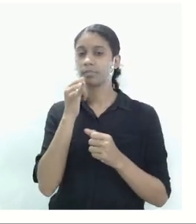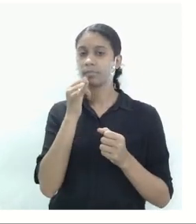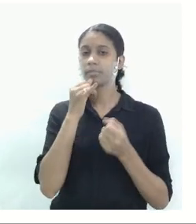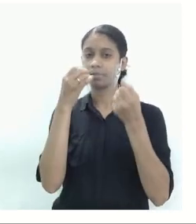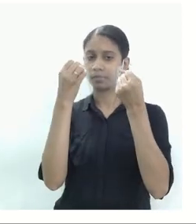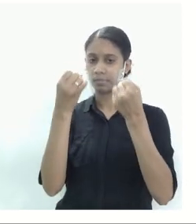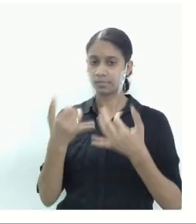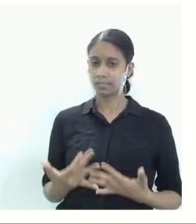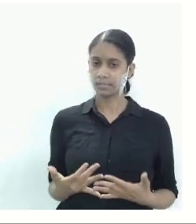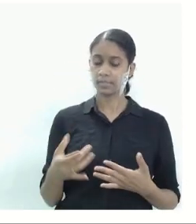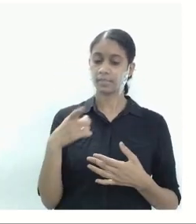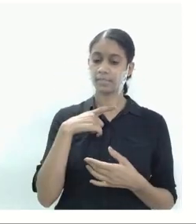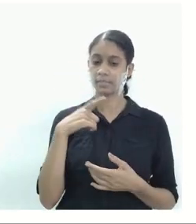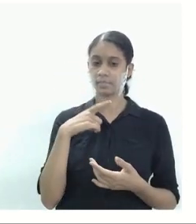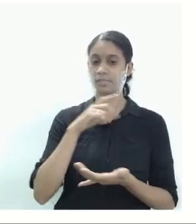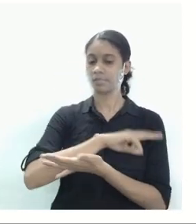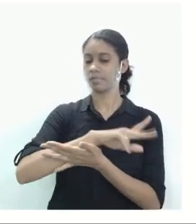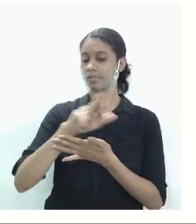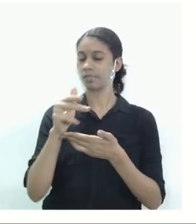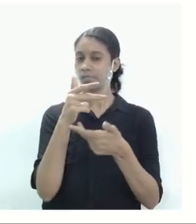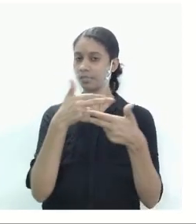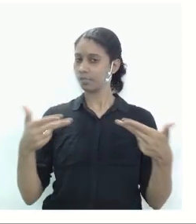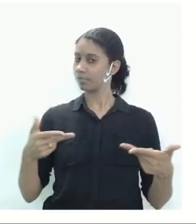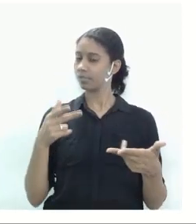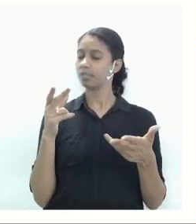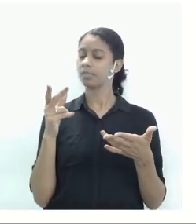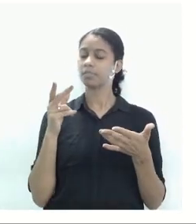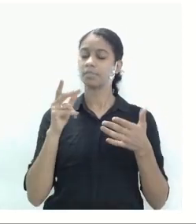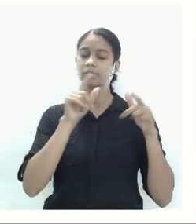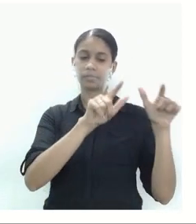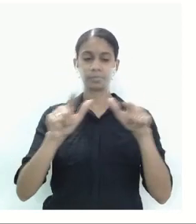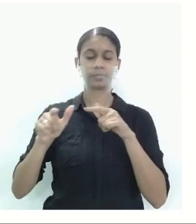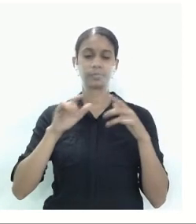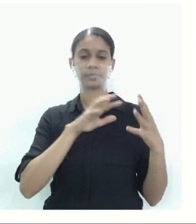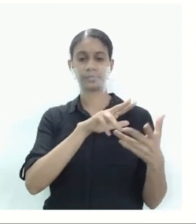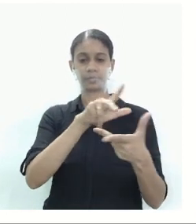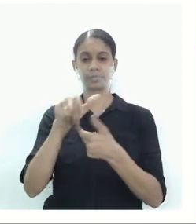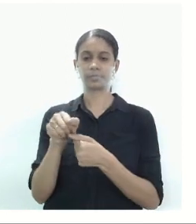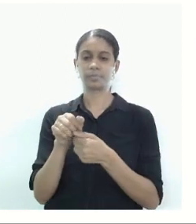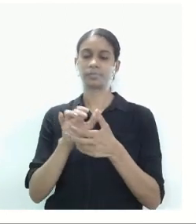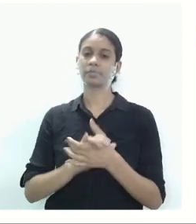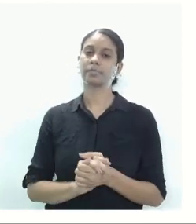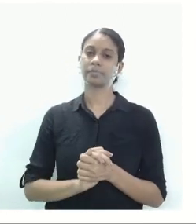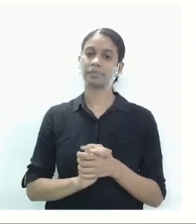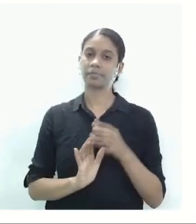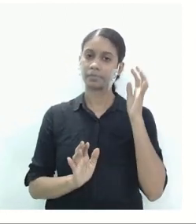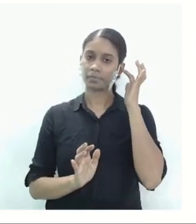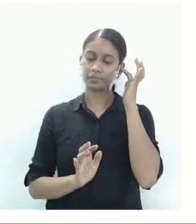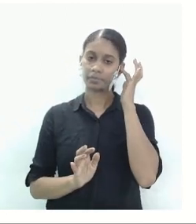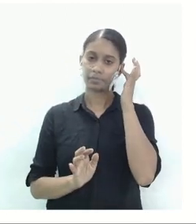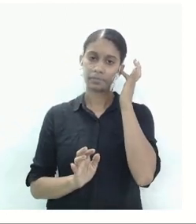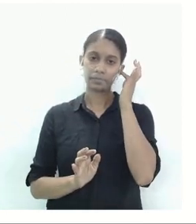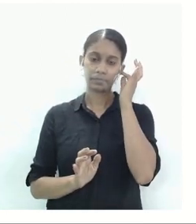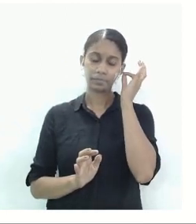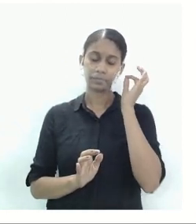de eu ter várias unidades em vários lugares do mundo. Ok? Então, quais são os fatores que